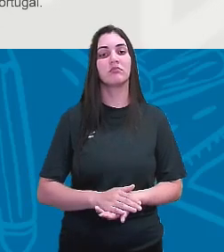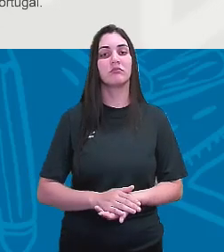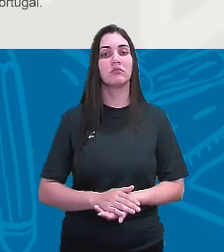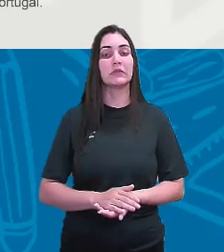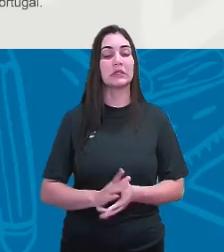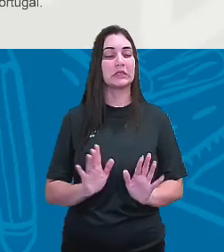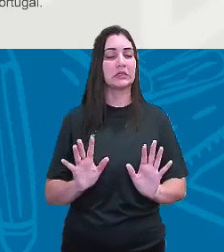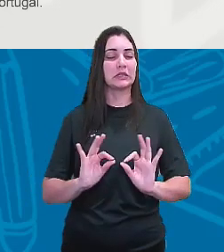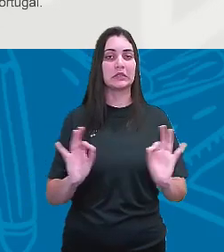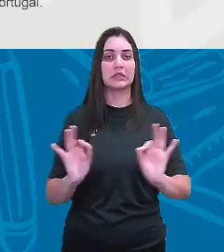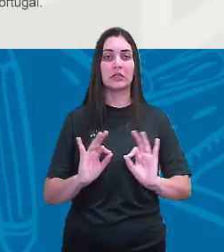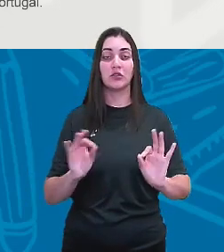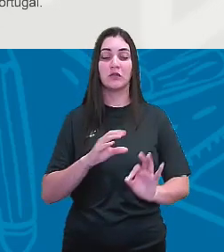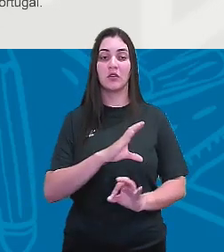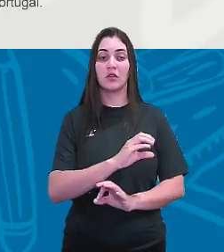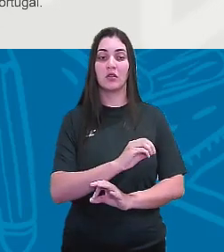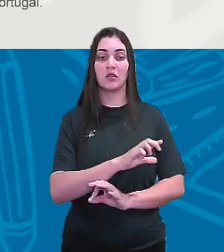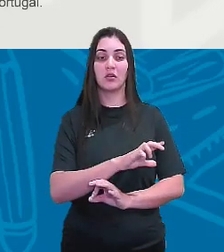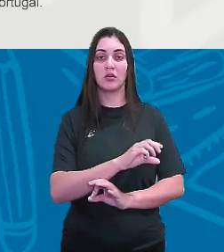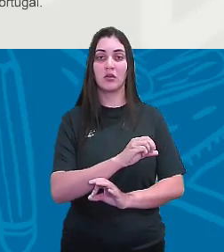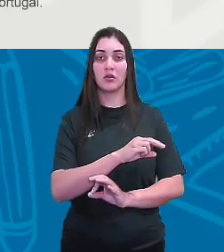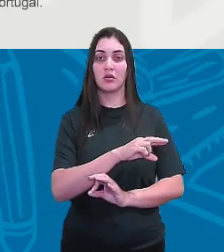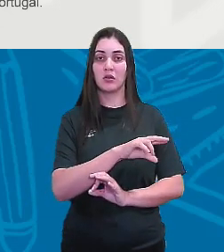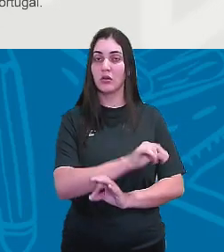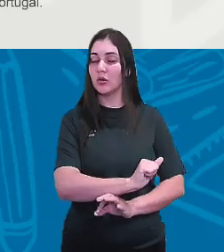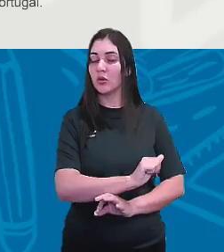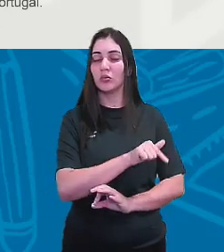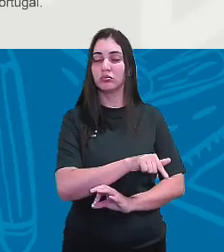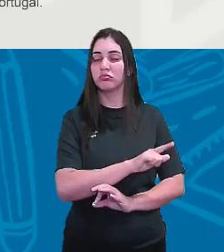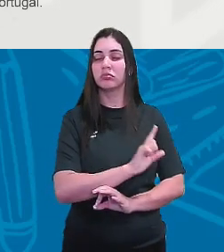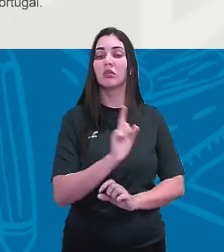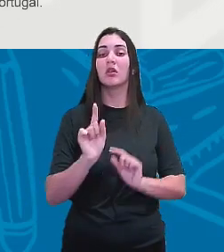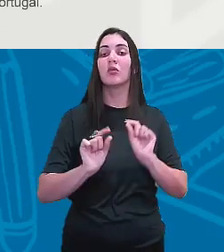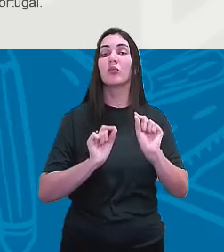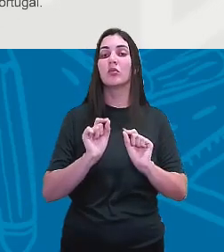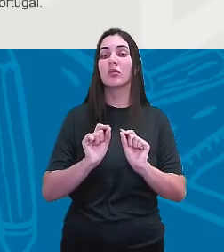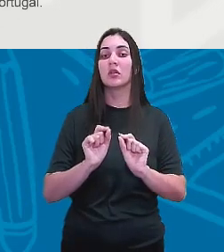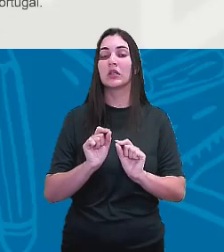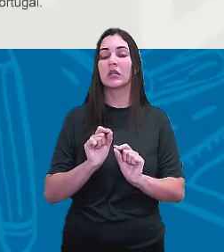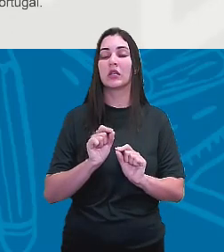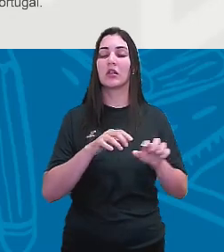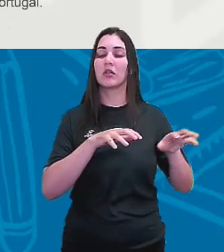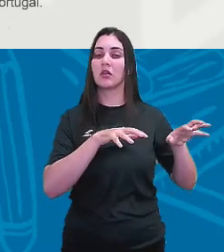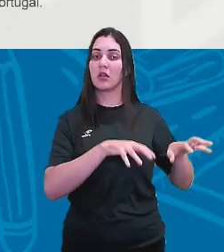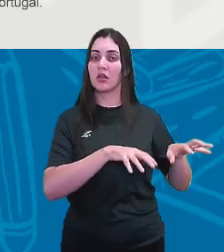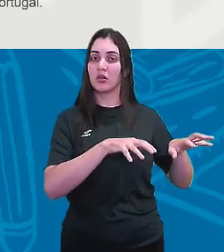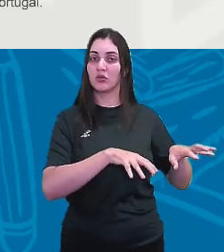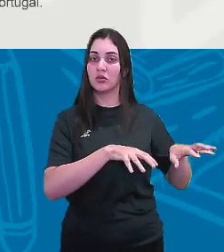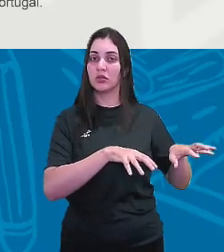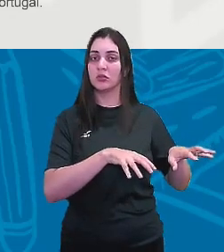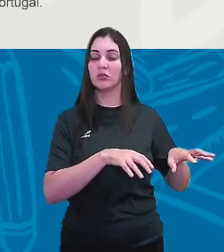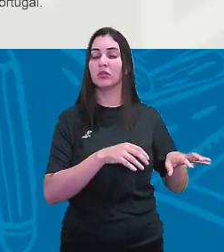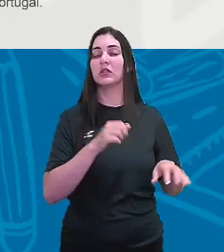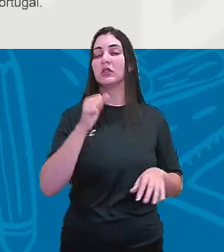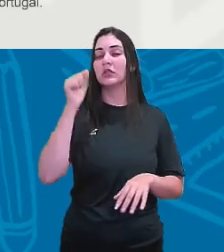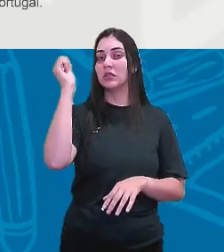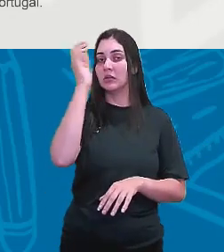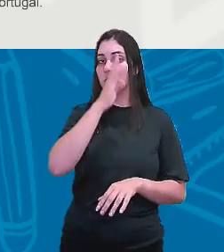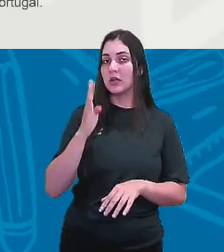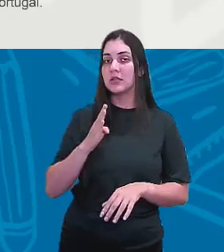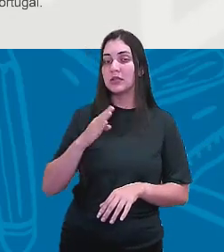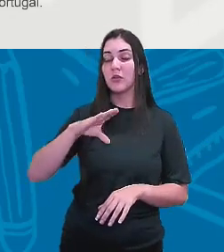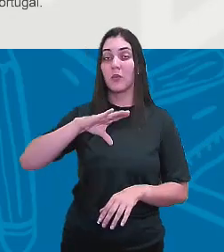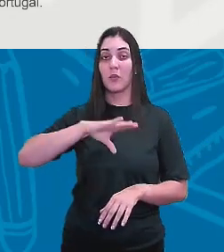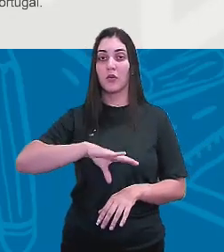não existiria mais a colônia, não seria mais uma colônia, e sim Reino Unido, Brasil, Portugal e Algarves.